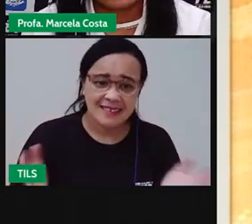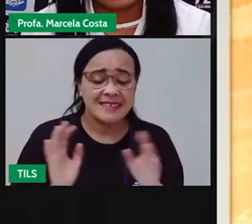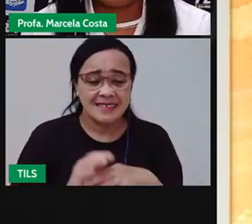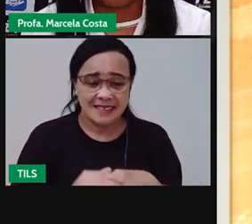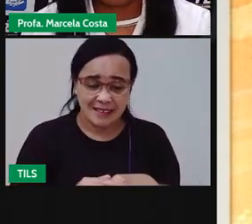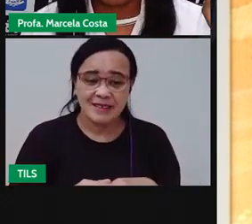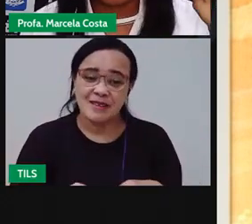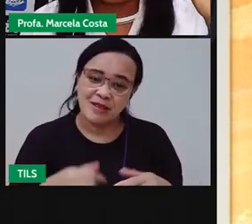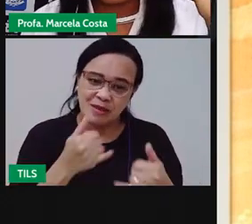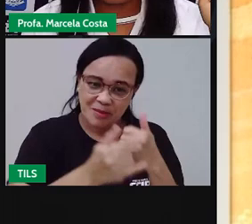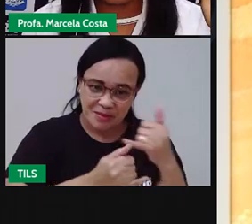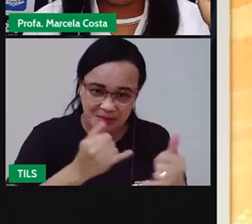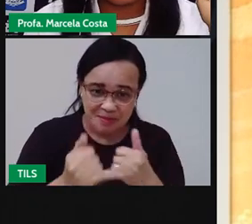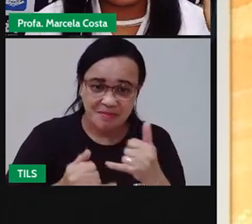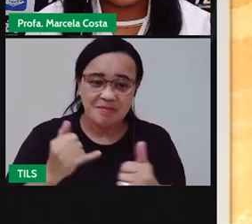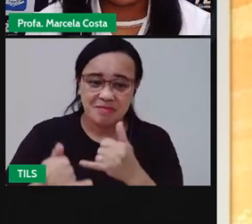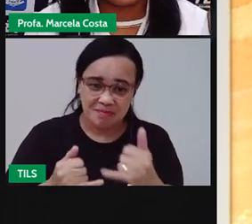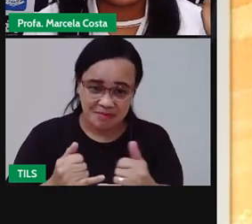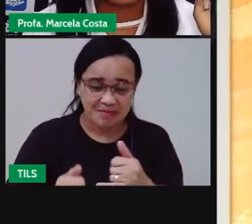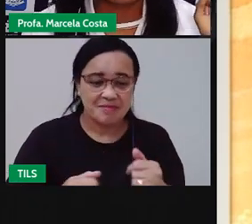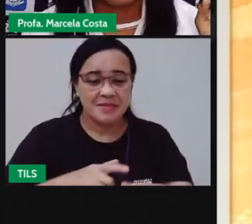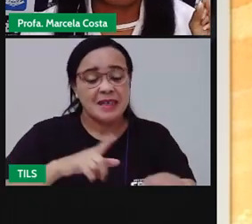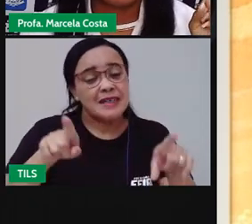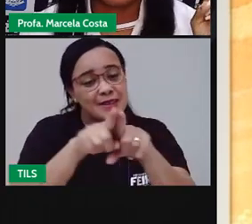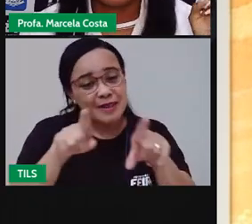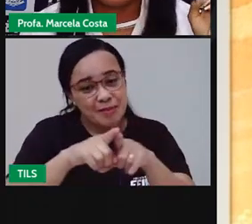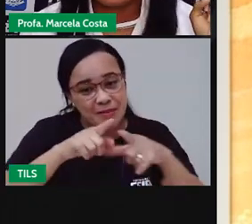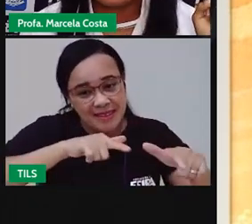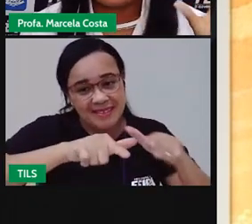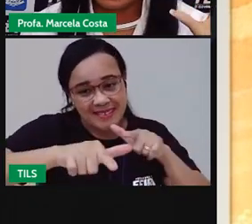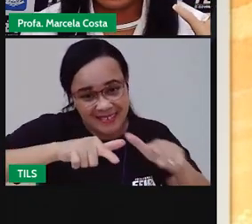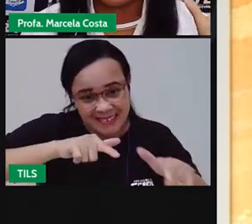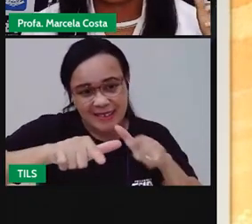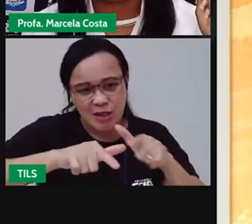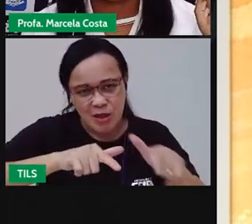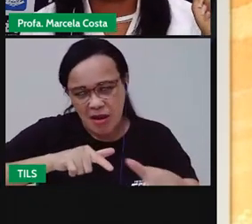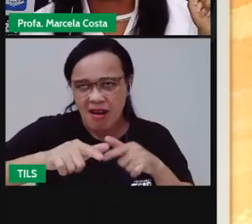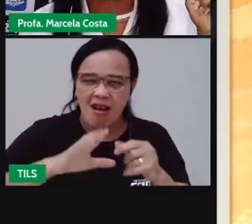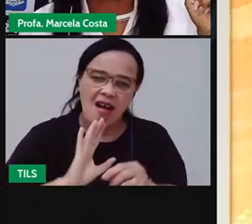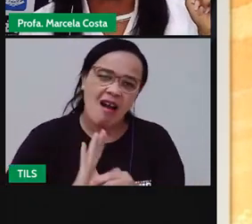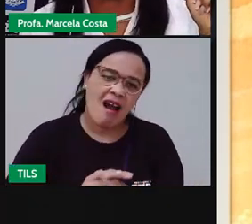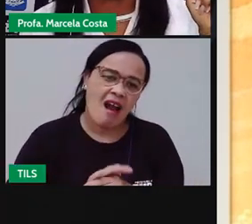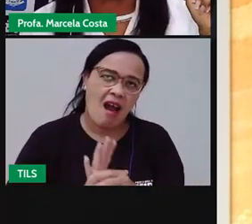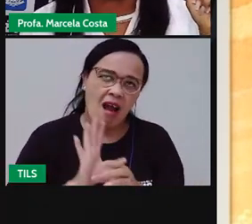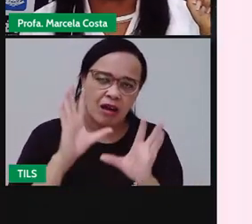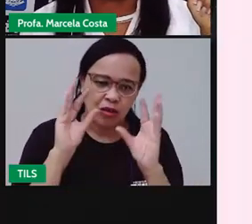marotices. Trabalhamos tanto que chegamos à noite cansados.